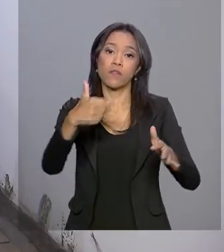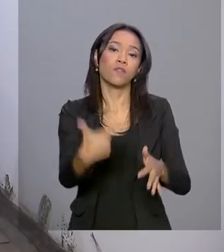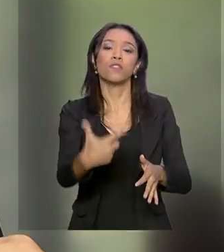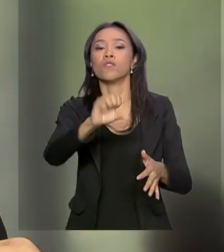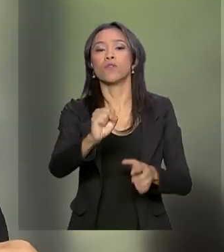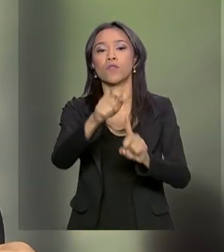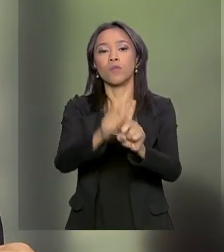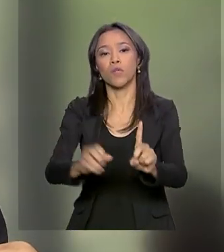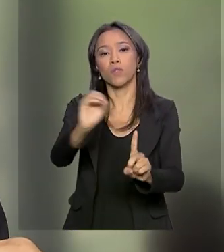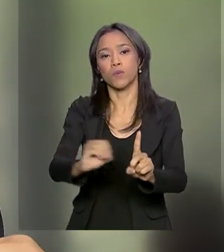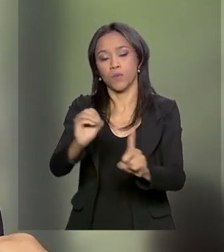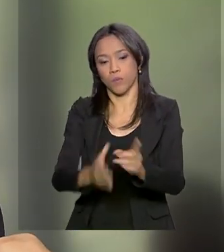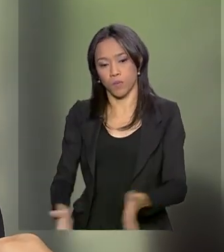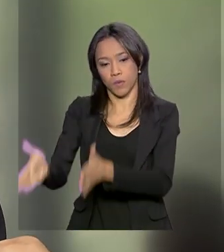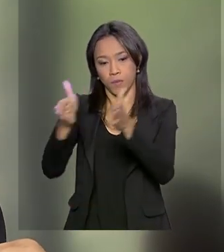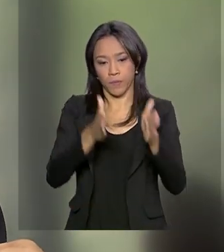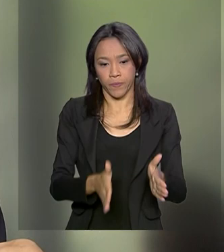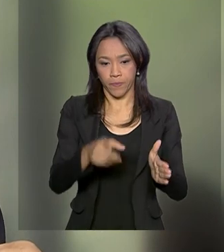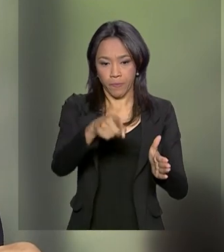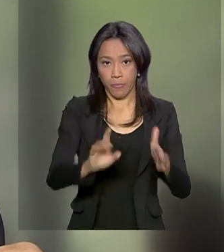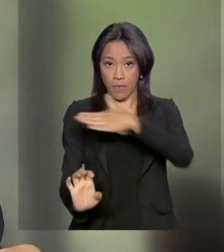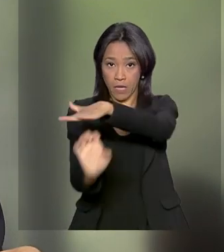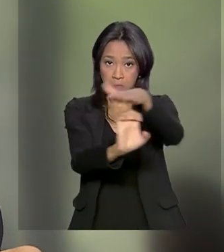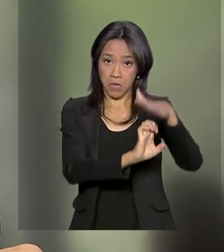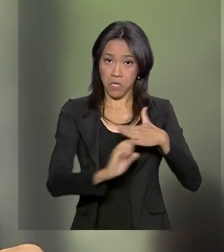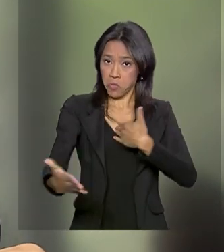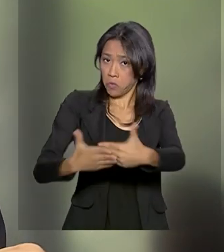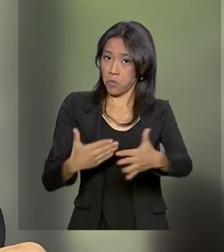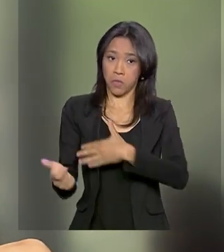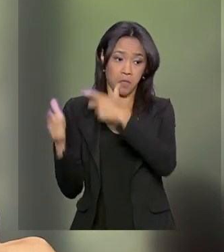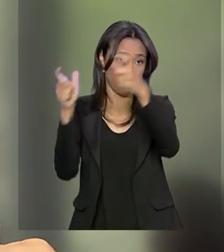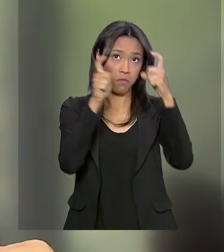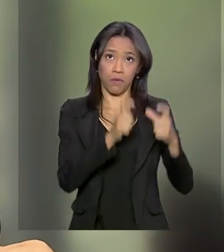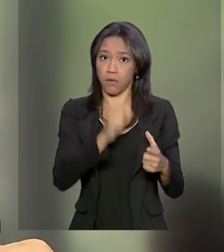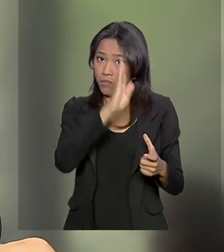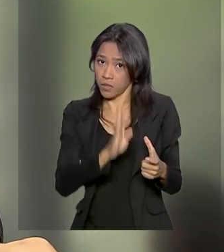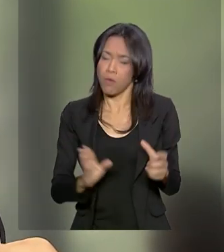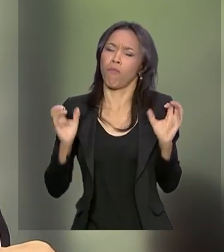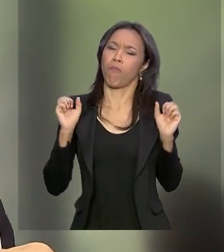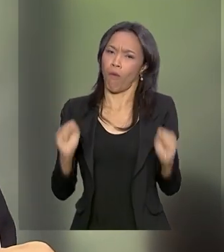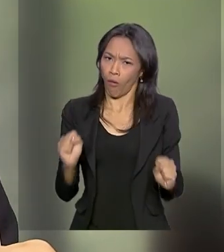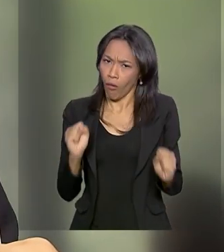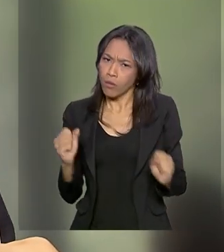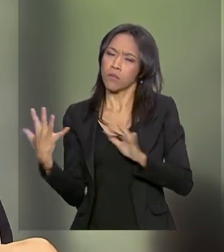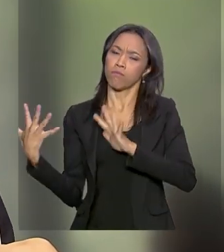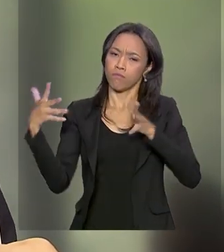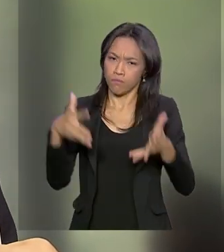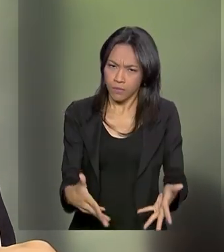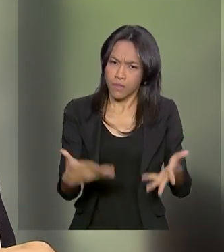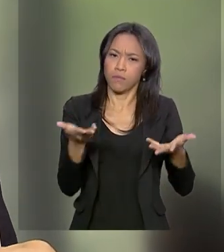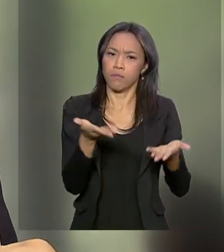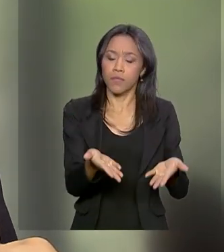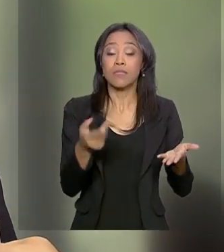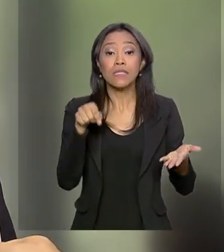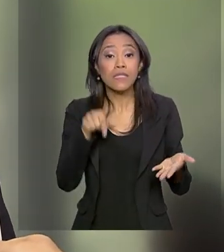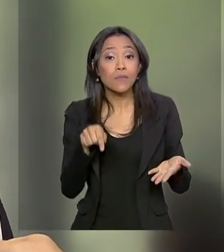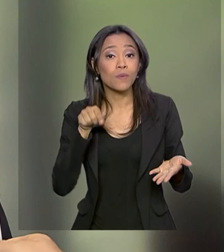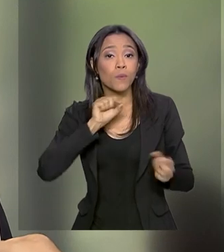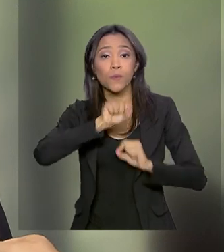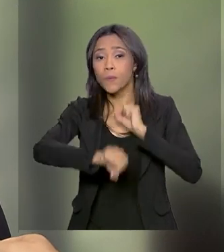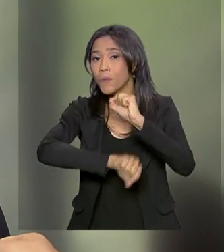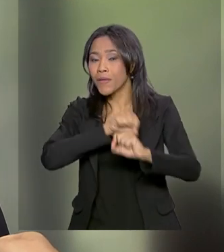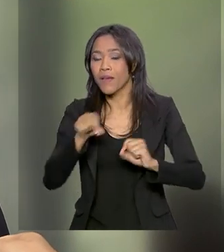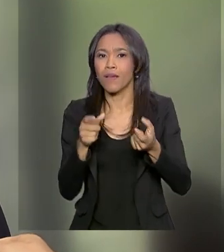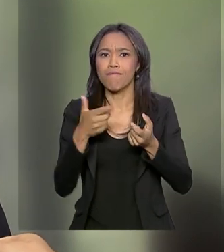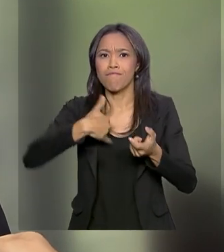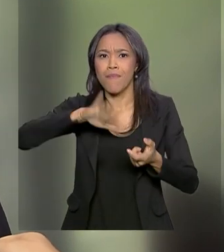outubro. Empresas de qualquer lugar do país e até mesmo de fora podem estar participando e, com isso, aumenta-se a